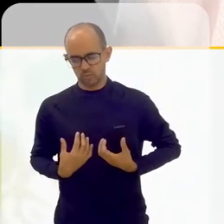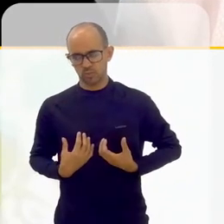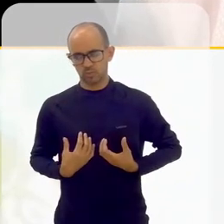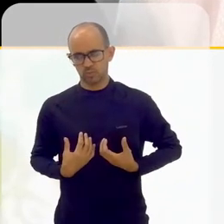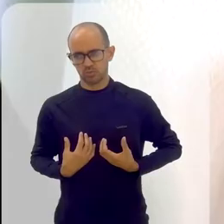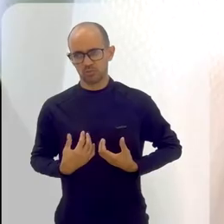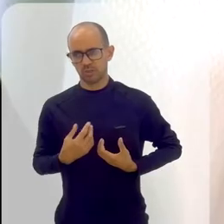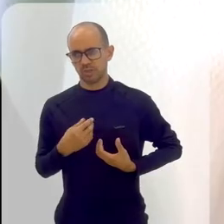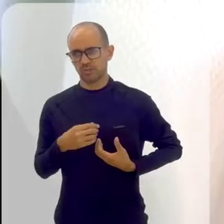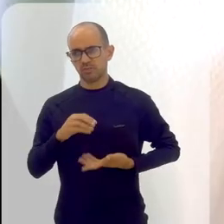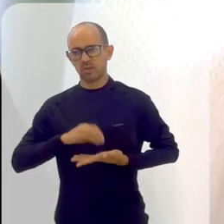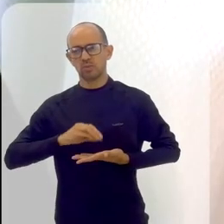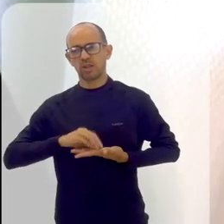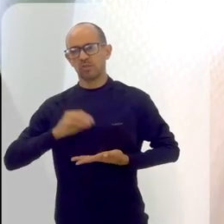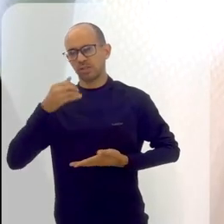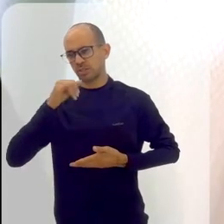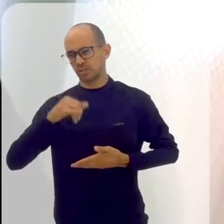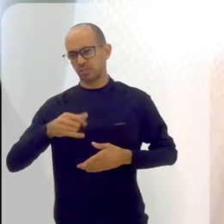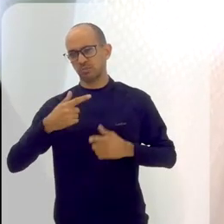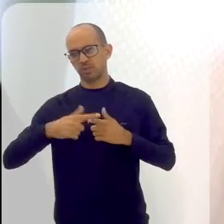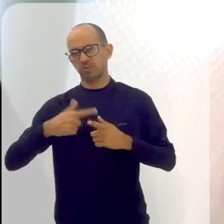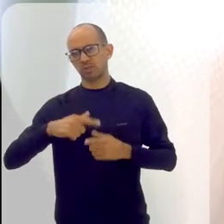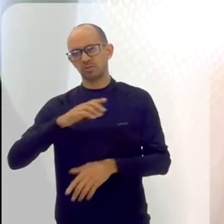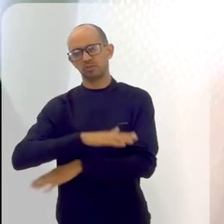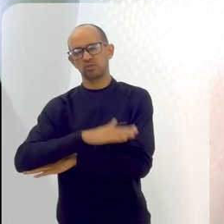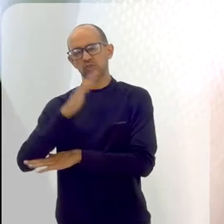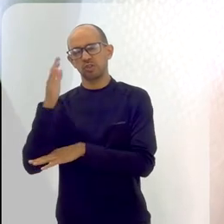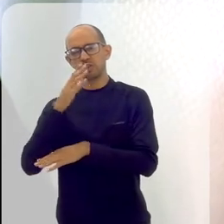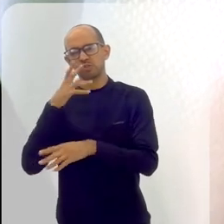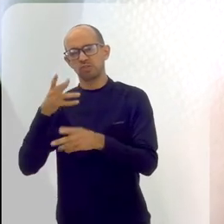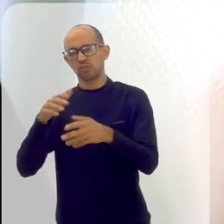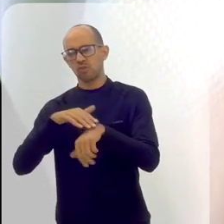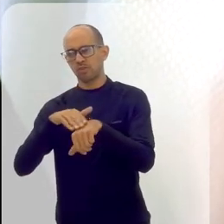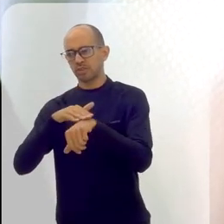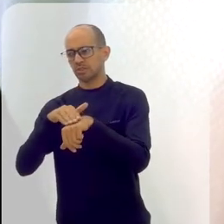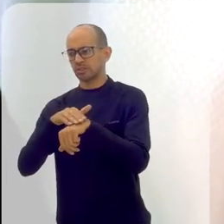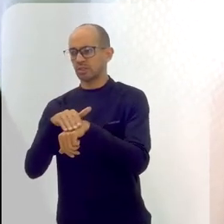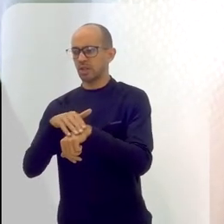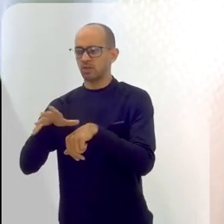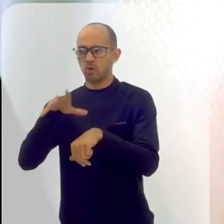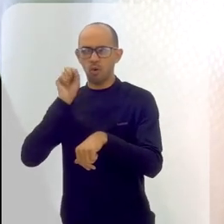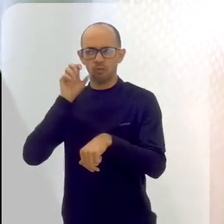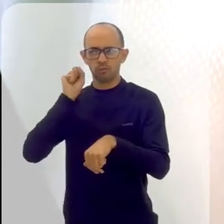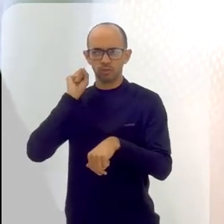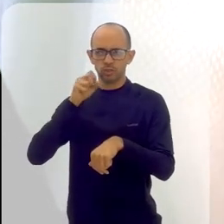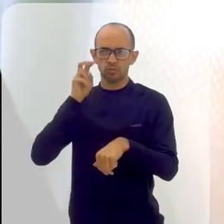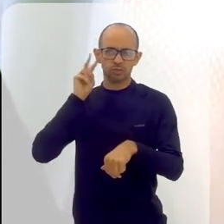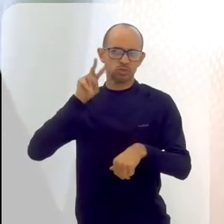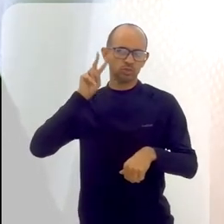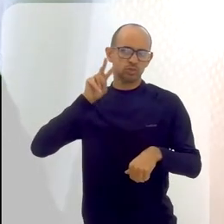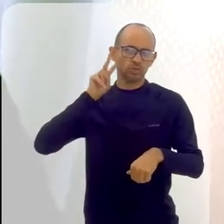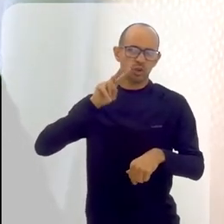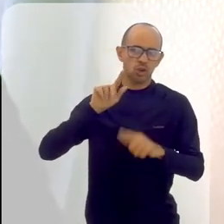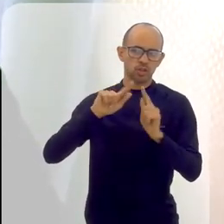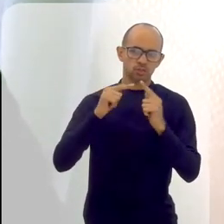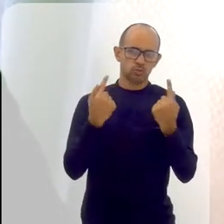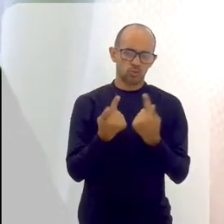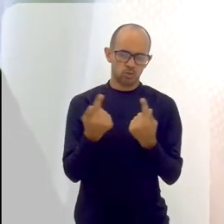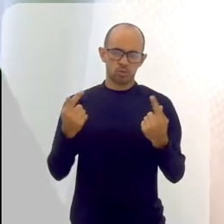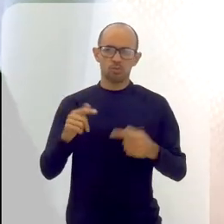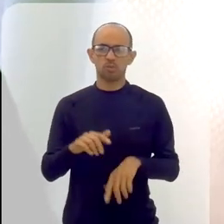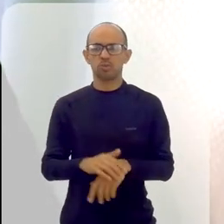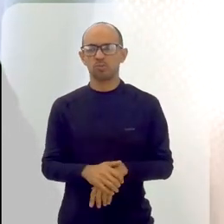energeticamente, sabe, de ficar um dia inteiro só ouvindo história, conversando, fazendo uma prática de isso e de outro que dura um tempo pequeno,